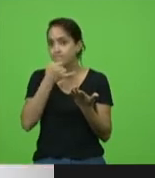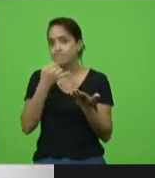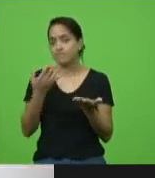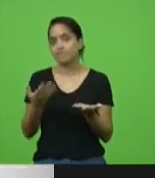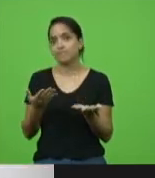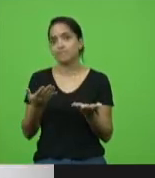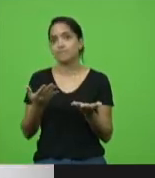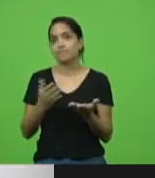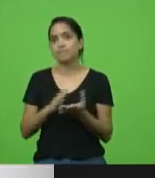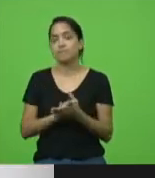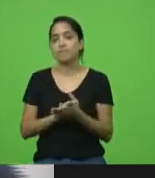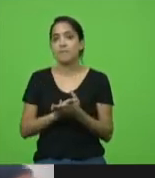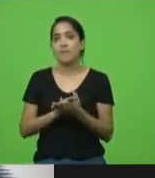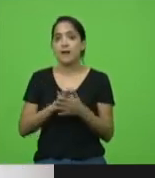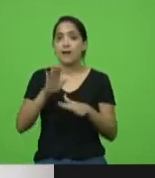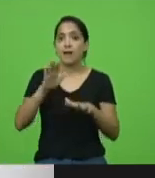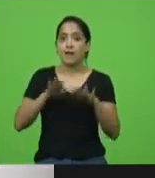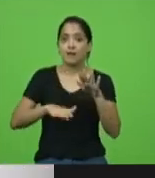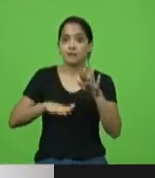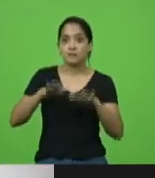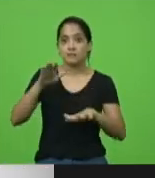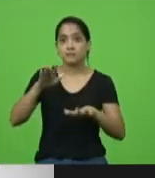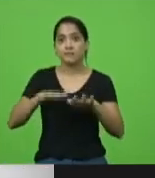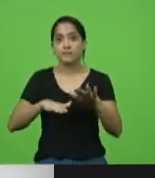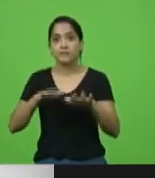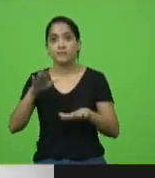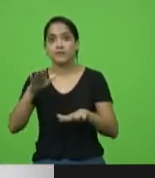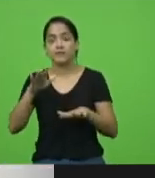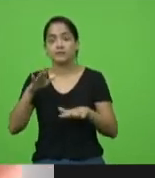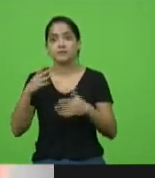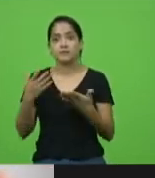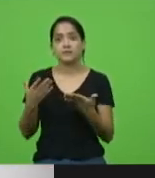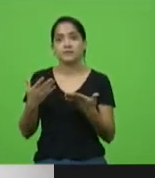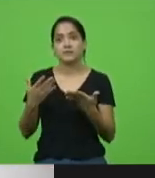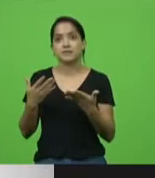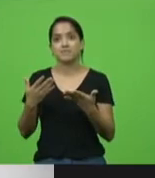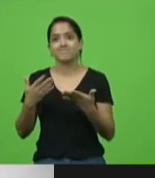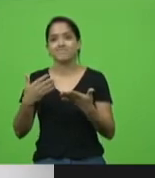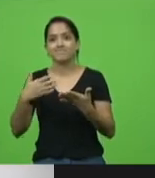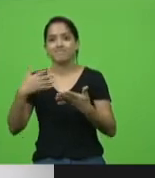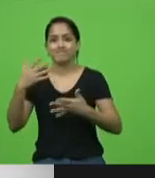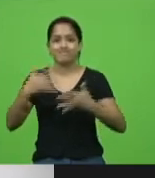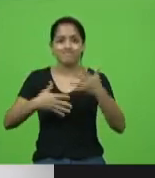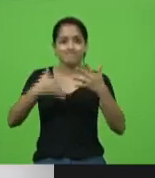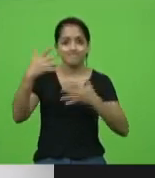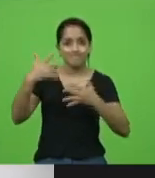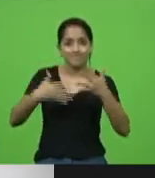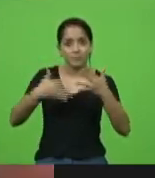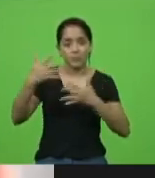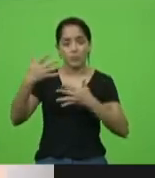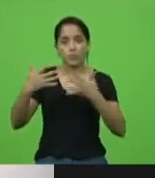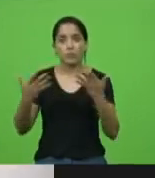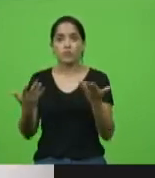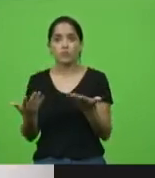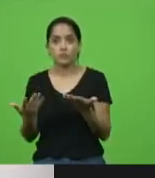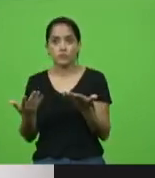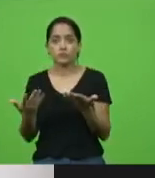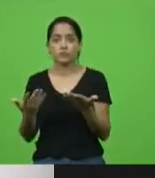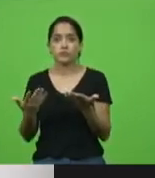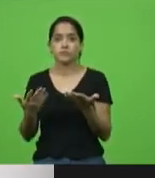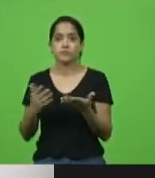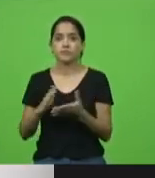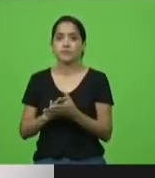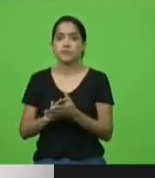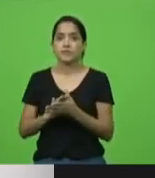cultiva muitas vezes de forma atropelada e muito superficial.